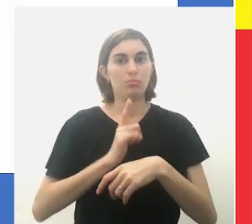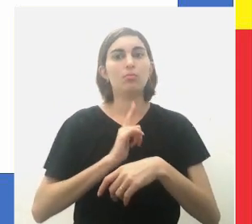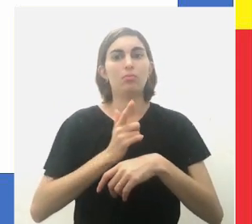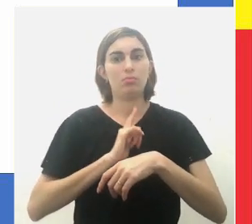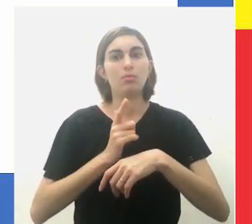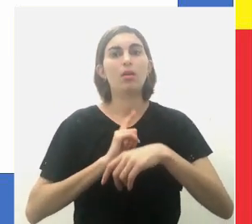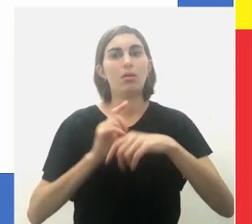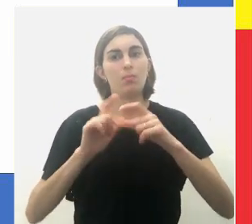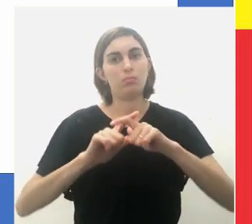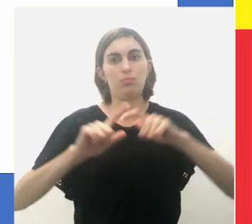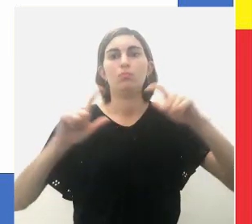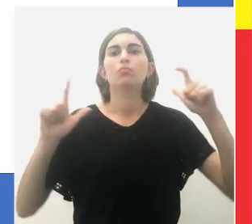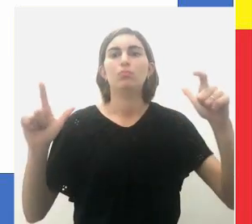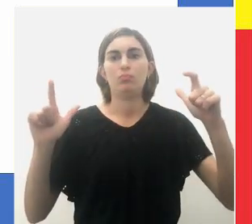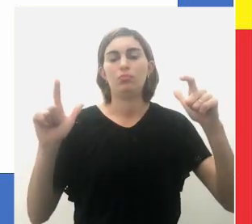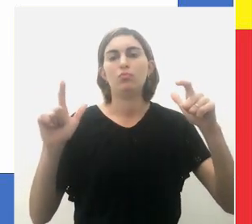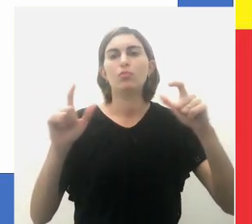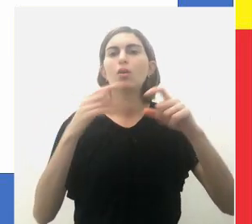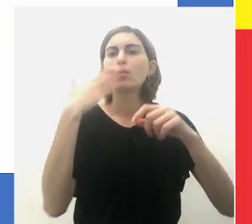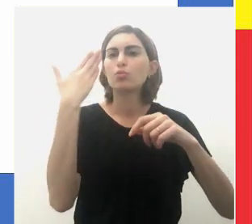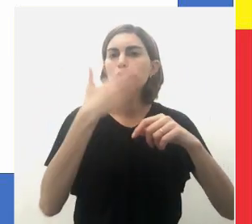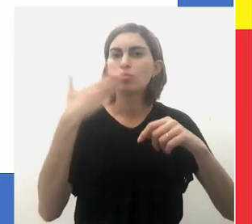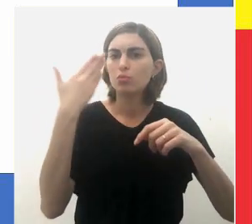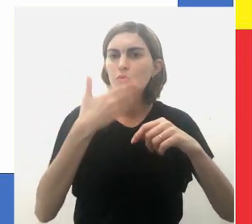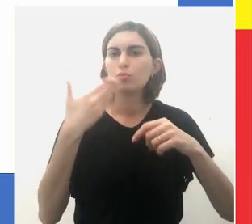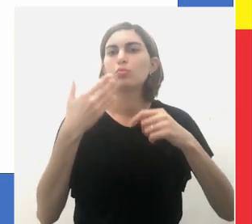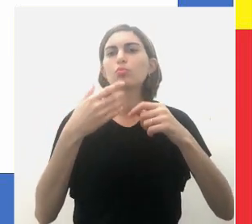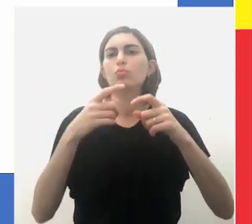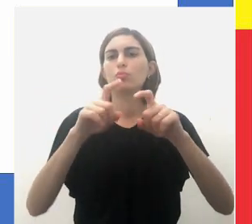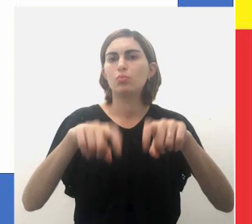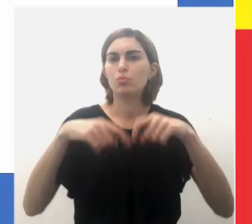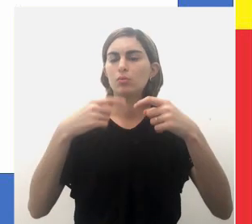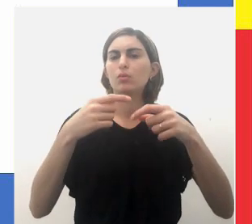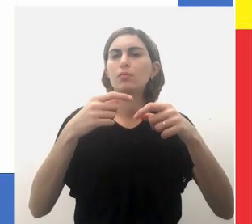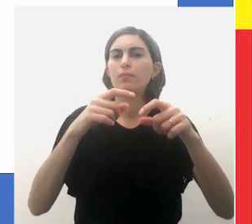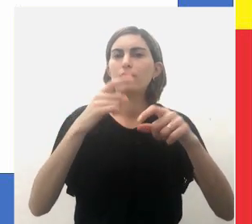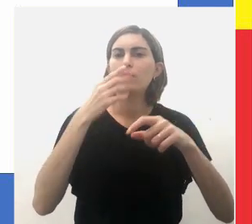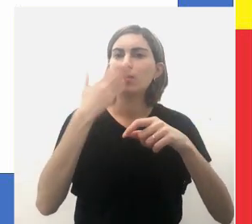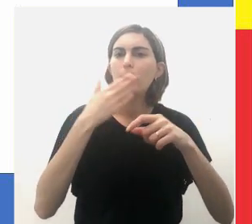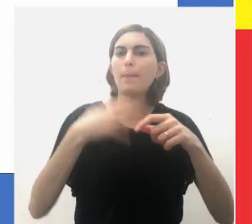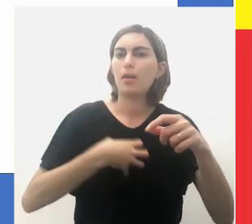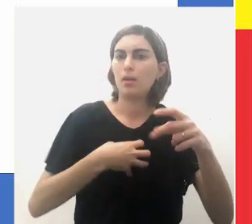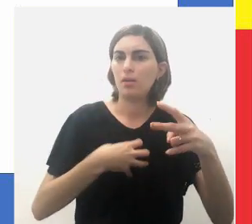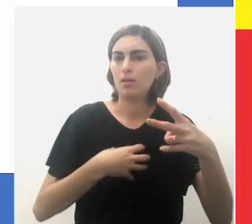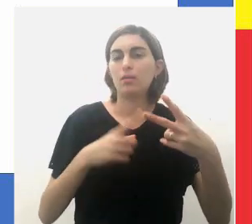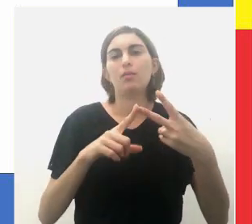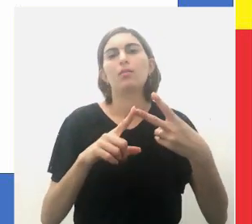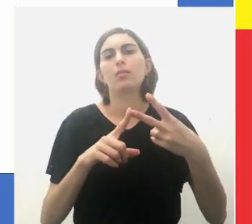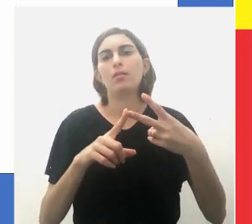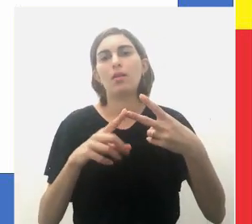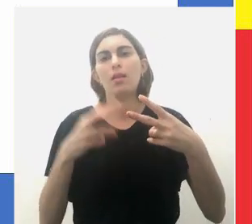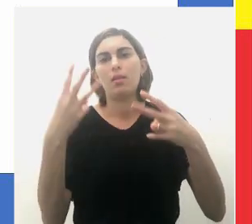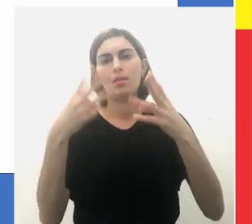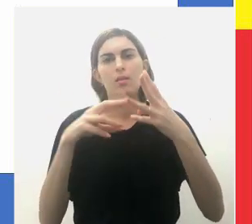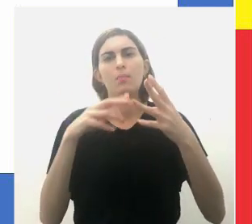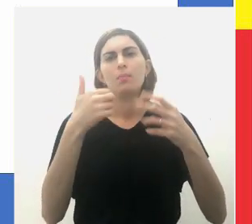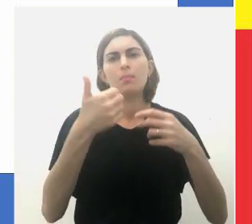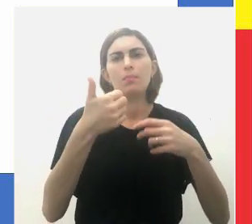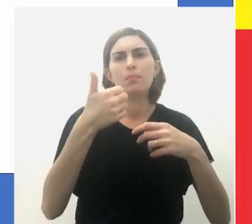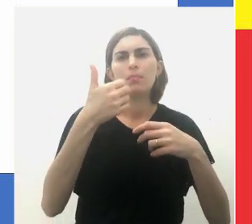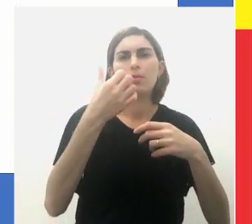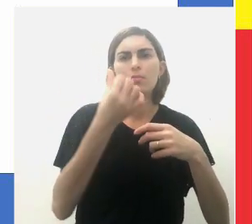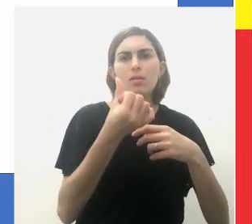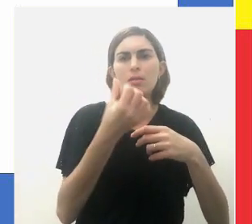índios tenham predominado nos higiene de açúcar de Pernambuco e Bahia, até cerca de